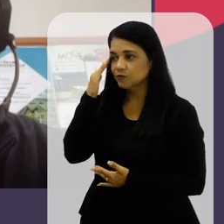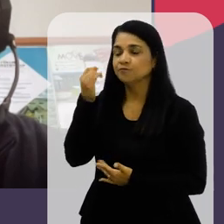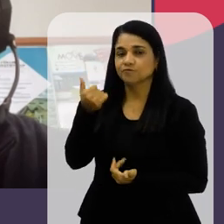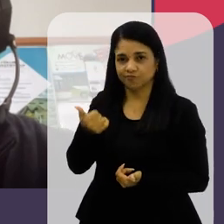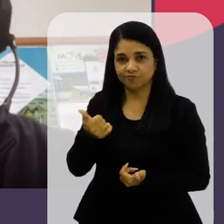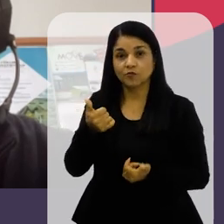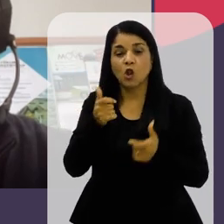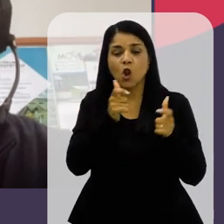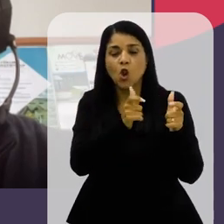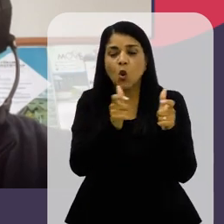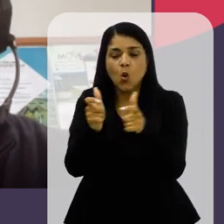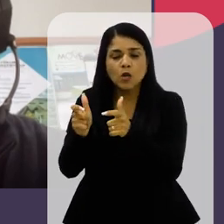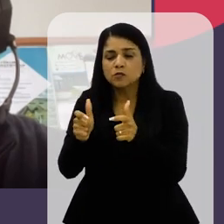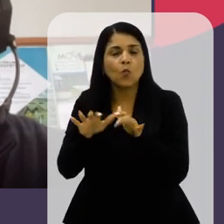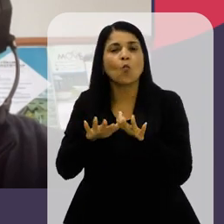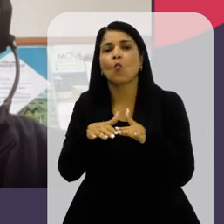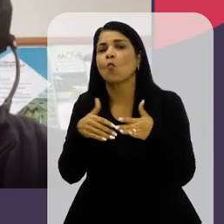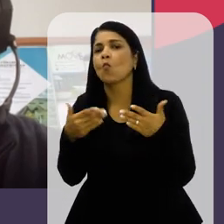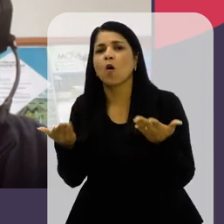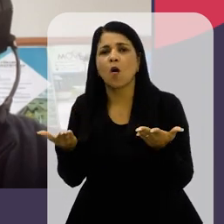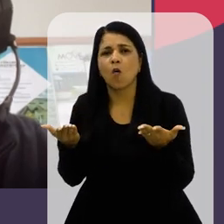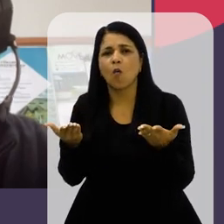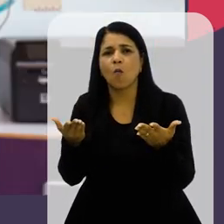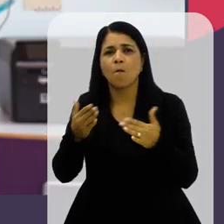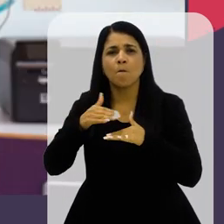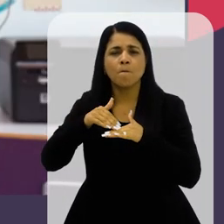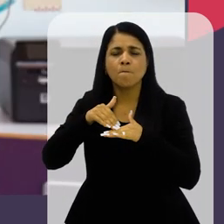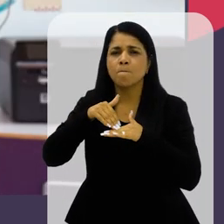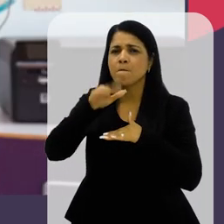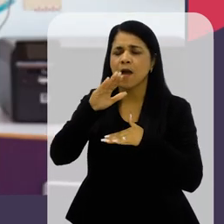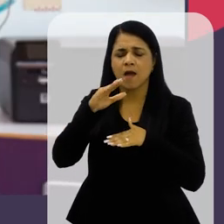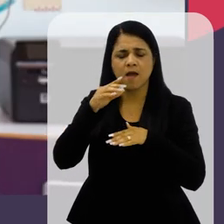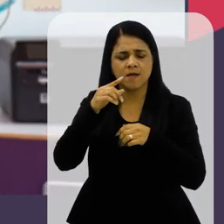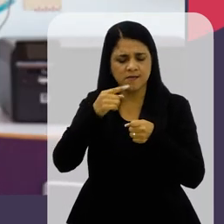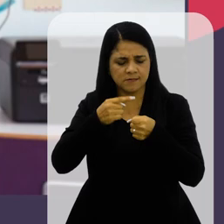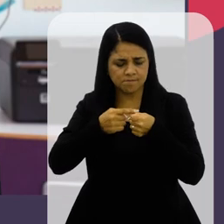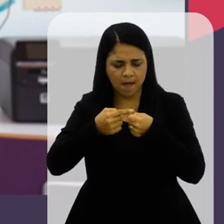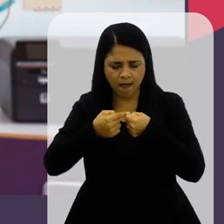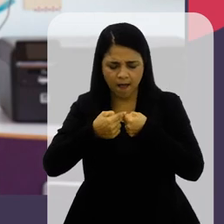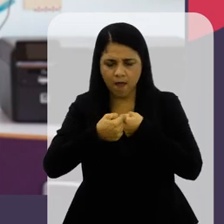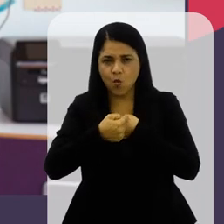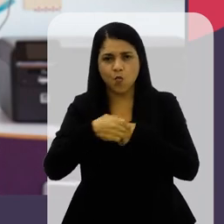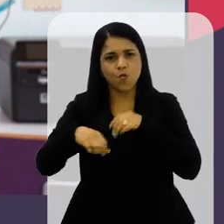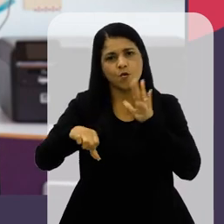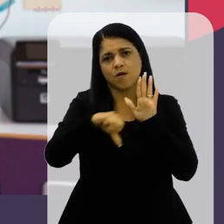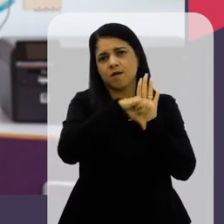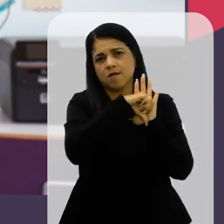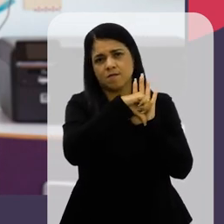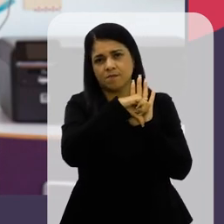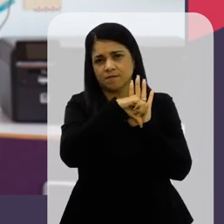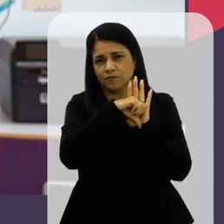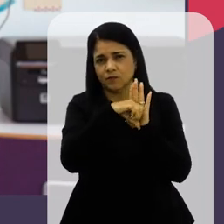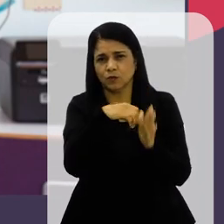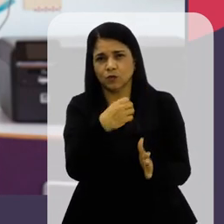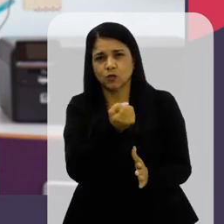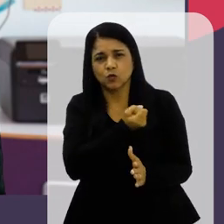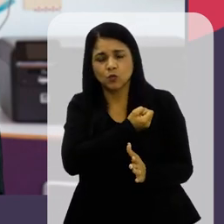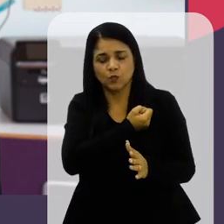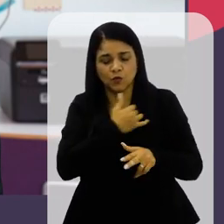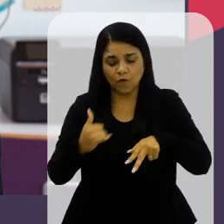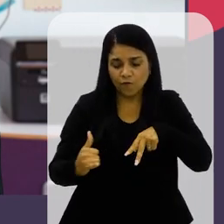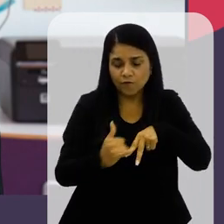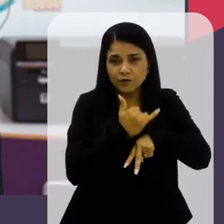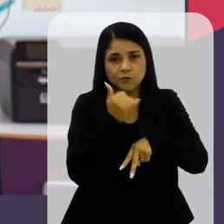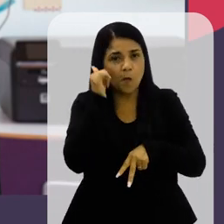quais Foram As localizações Quais Foram Os bairros Que vocês Encontraram O maior